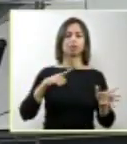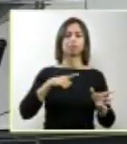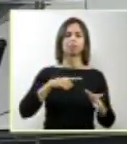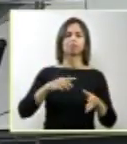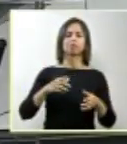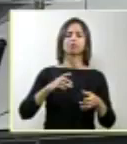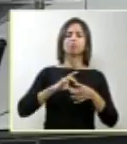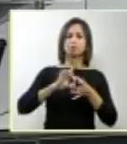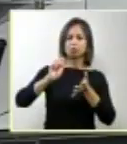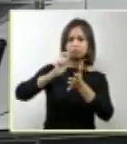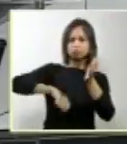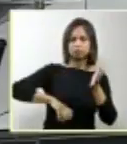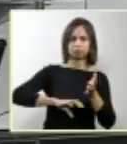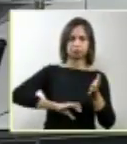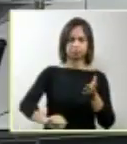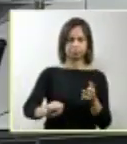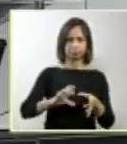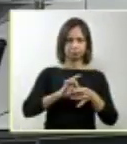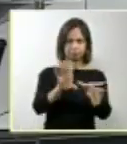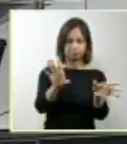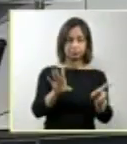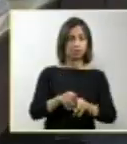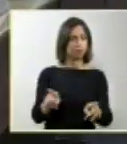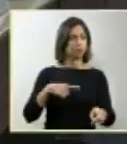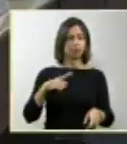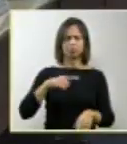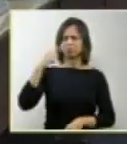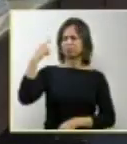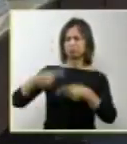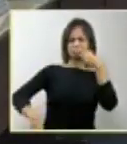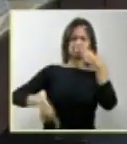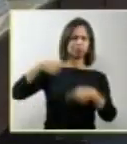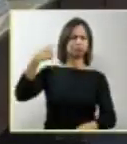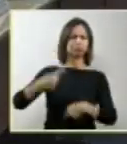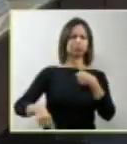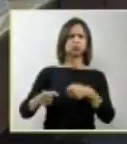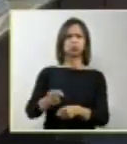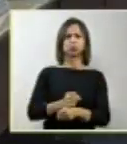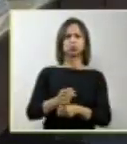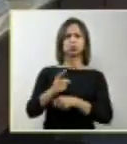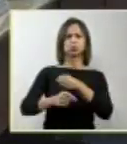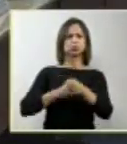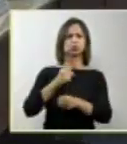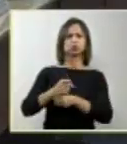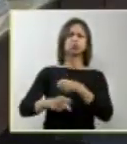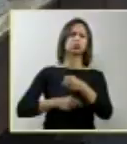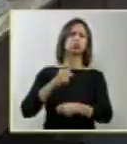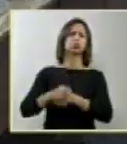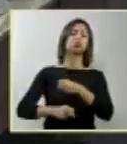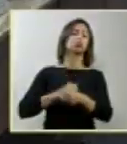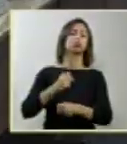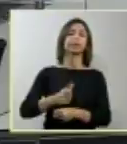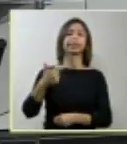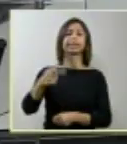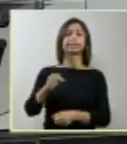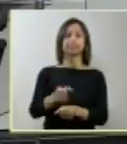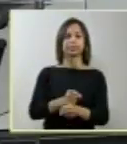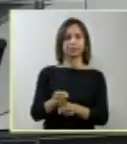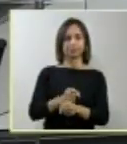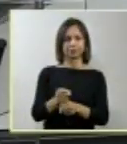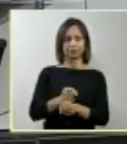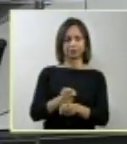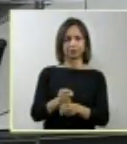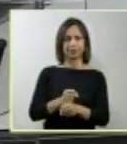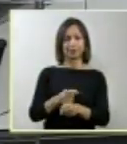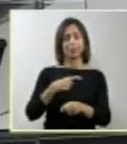comissão, e não é que ficou parado, pela complexidade, pela gravidade do assunto, e pela polêmica que sempre é constituída em